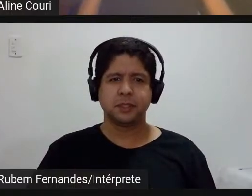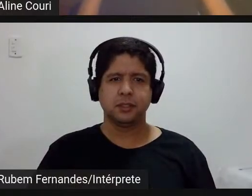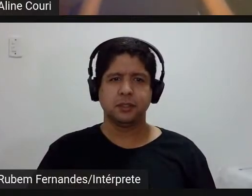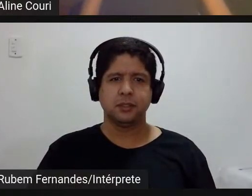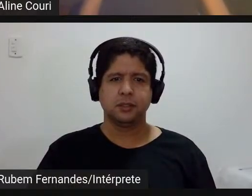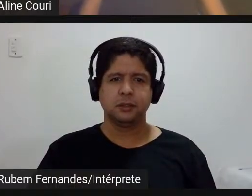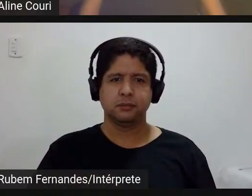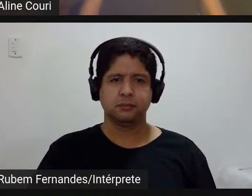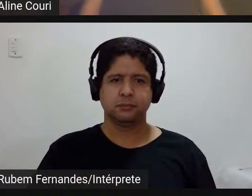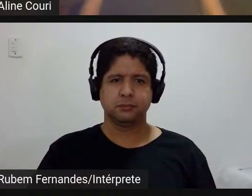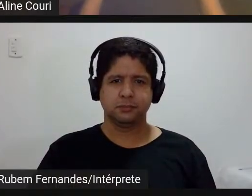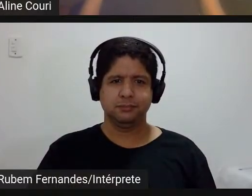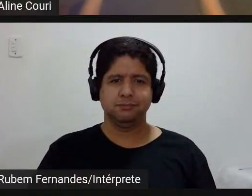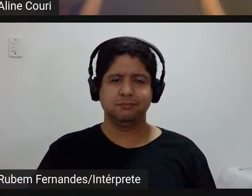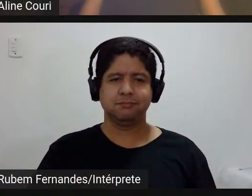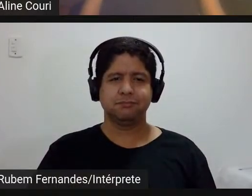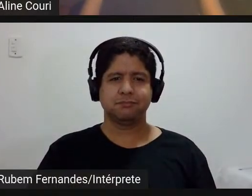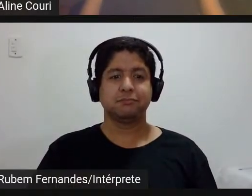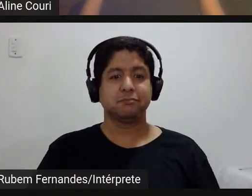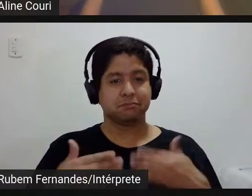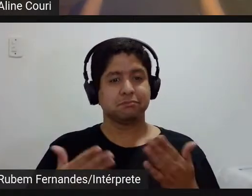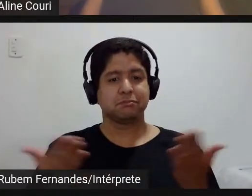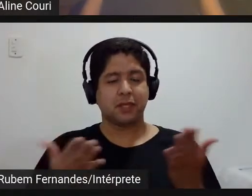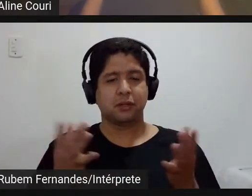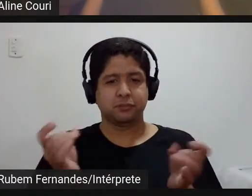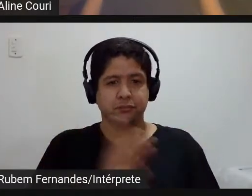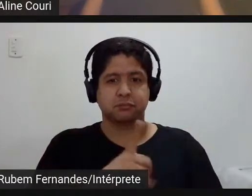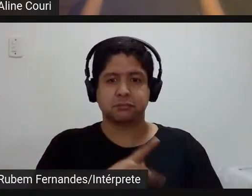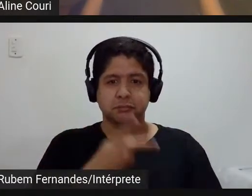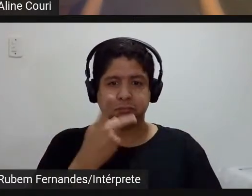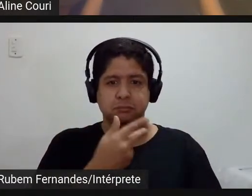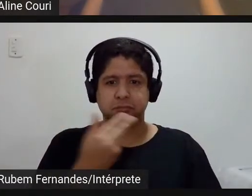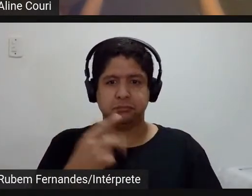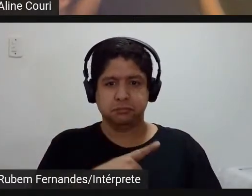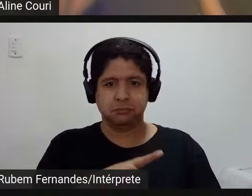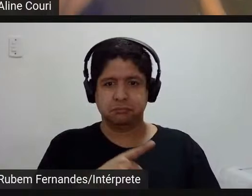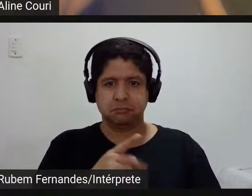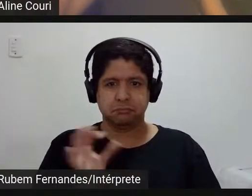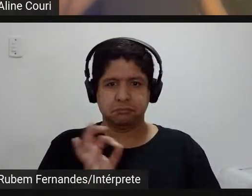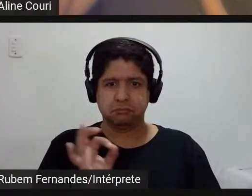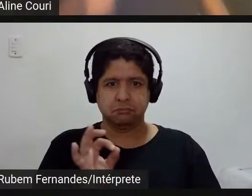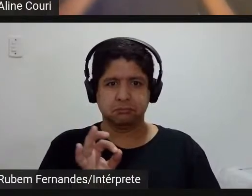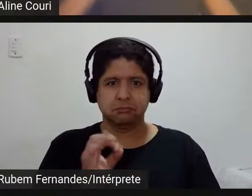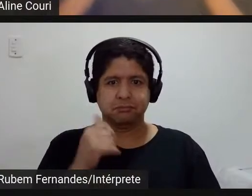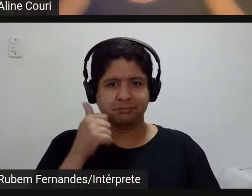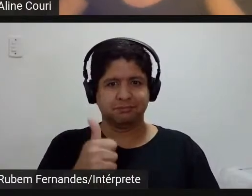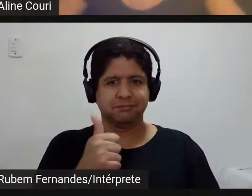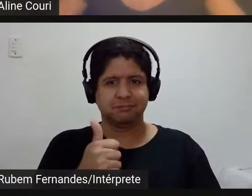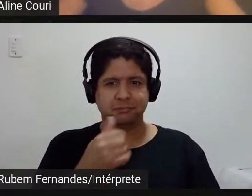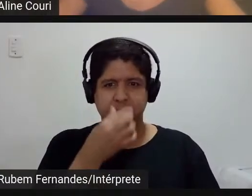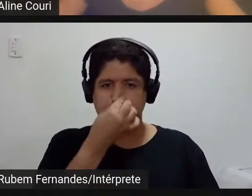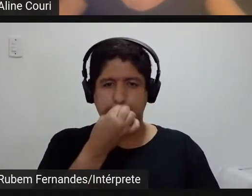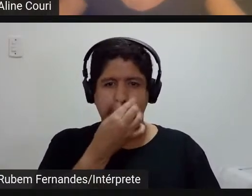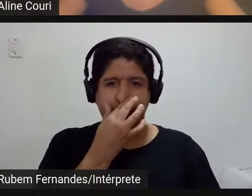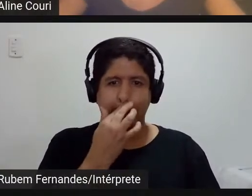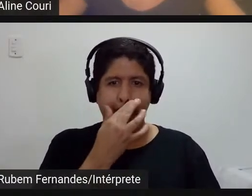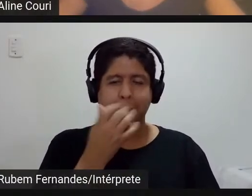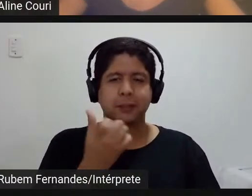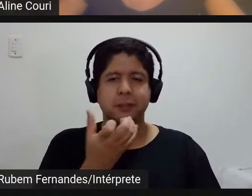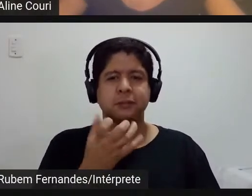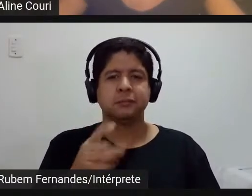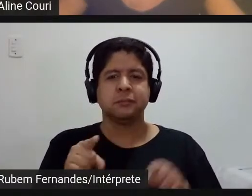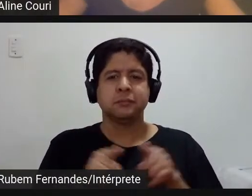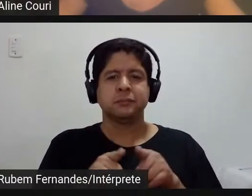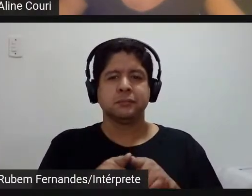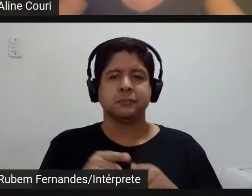é isso então vamos terminar alguém quer falar mais alguma coisa ou não então beleza eu apenas quer